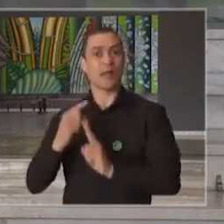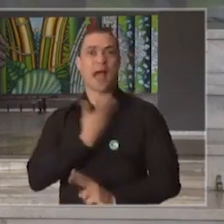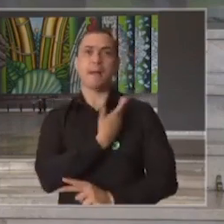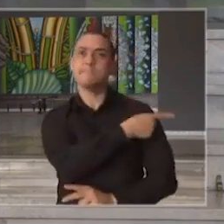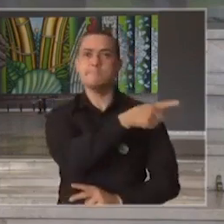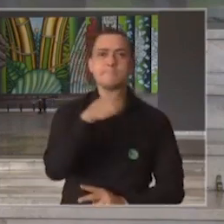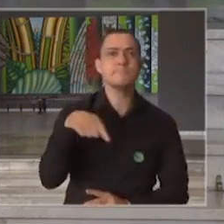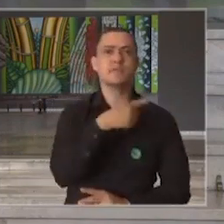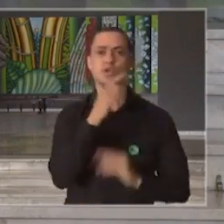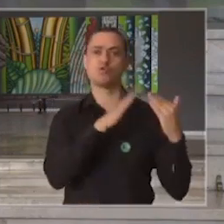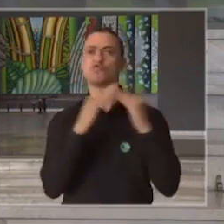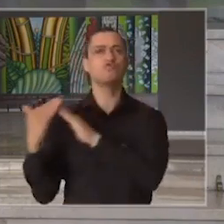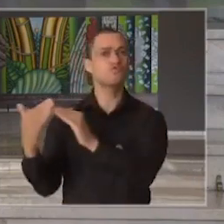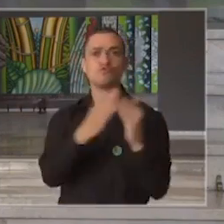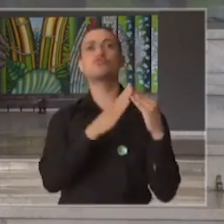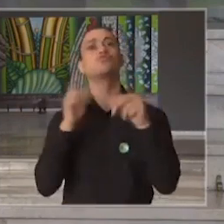amigos e dos seus vizinhos.